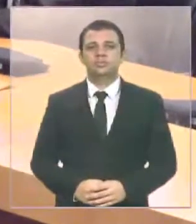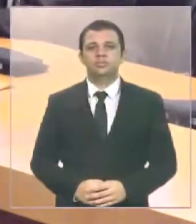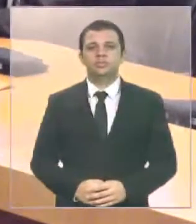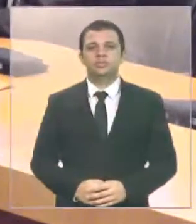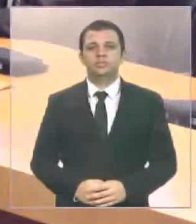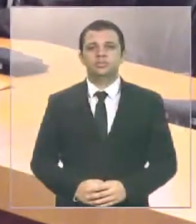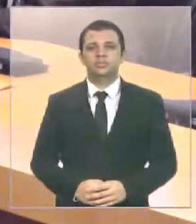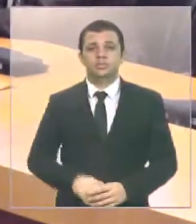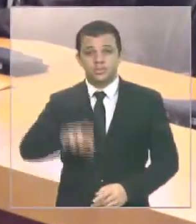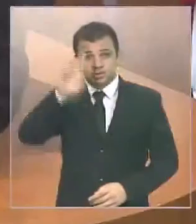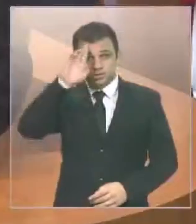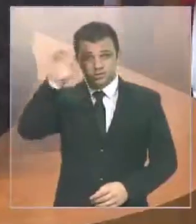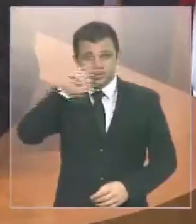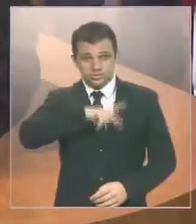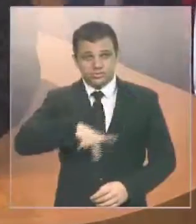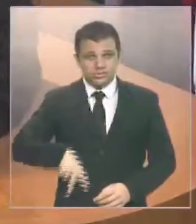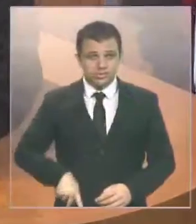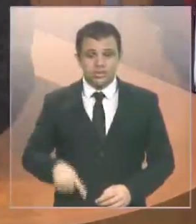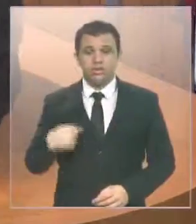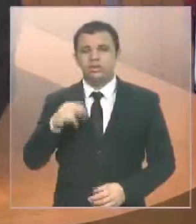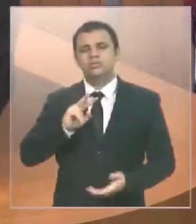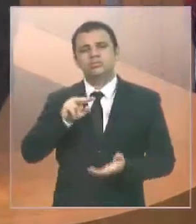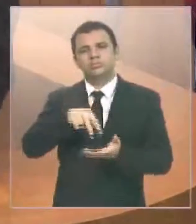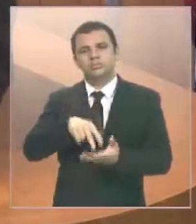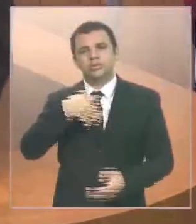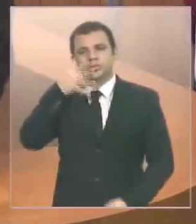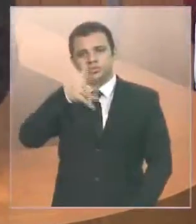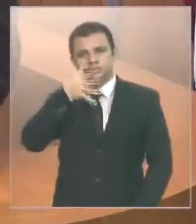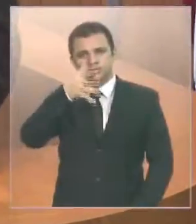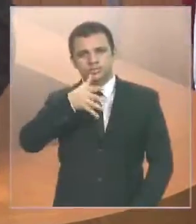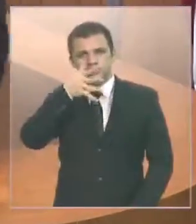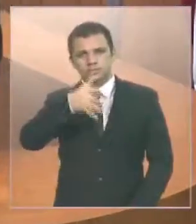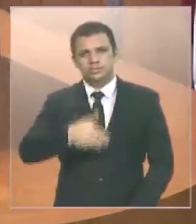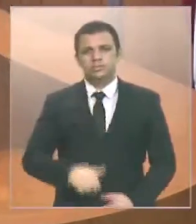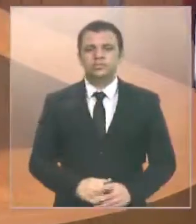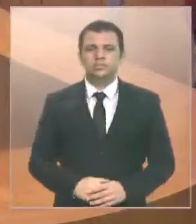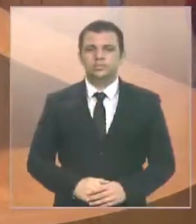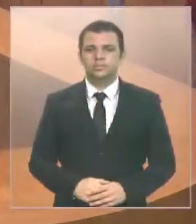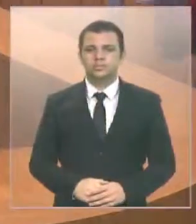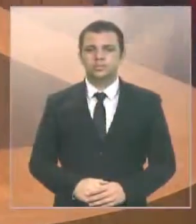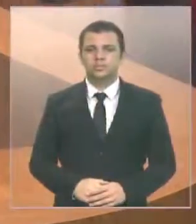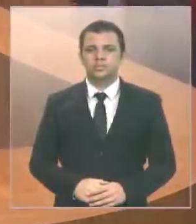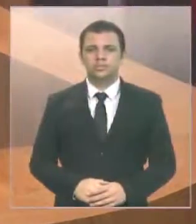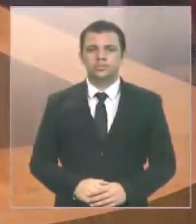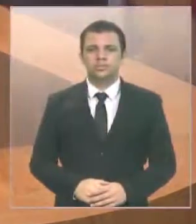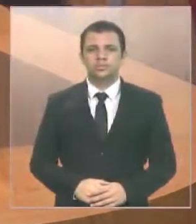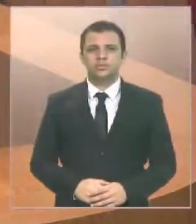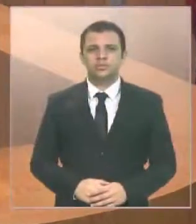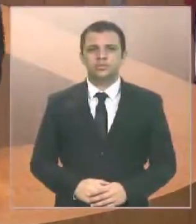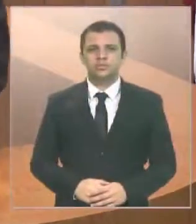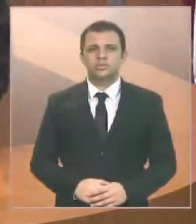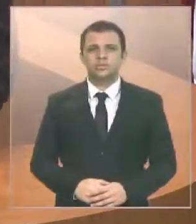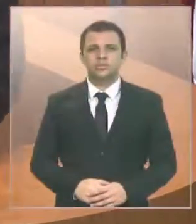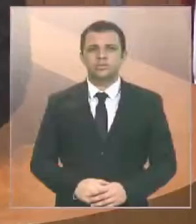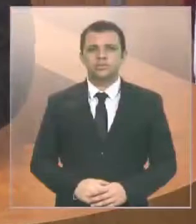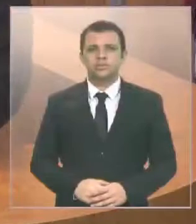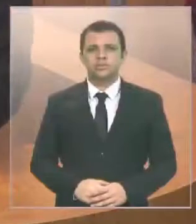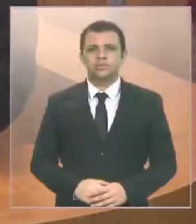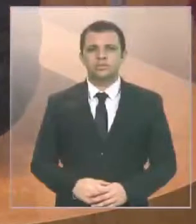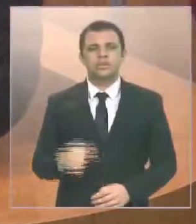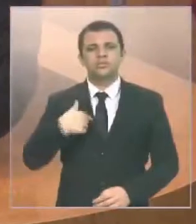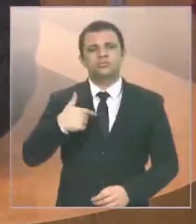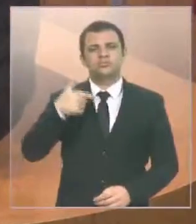Senhor presidente, eu venho aqui na tribuna fazer, mais uma vez,